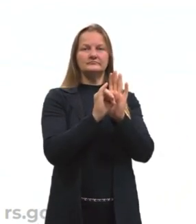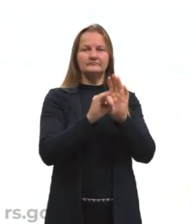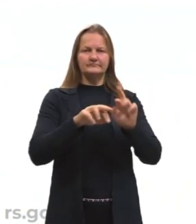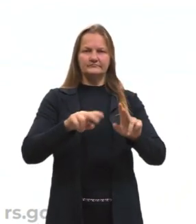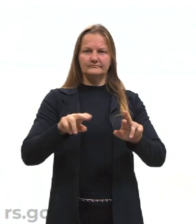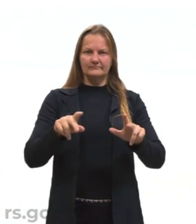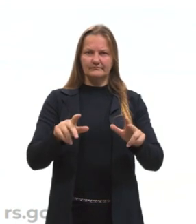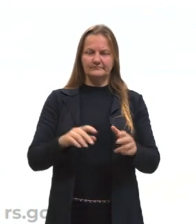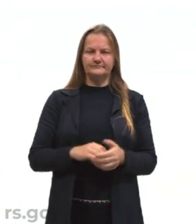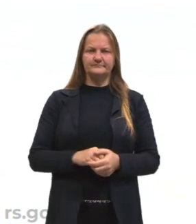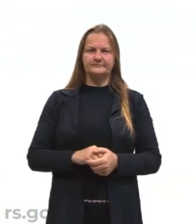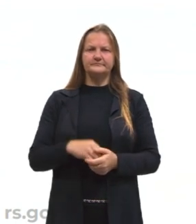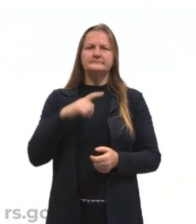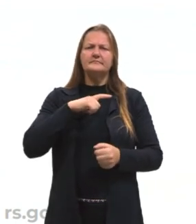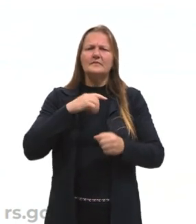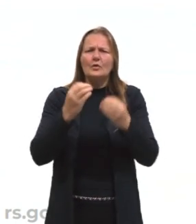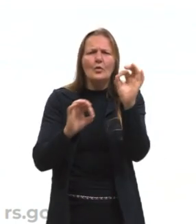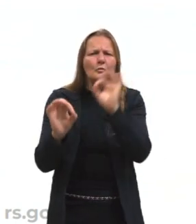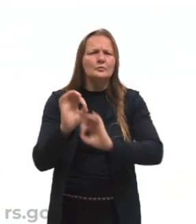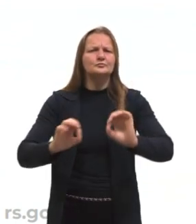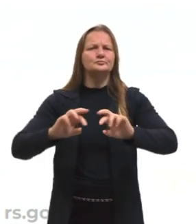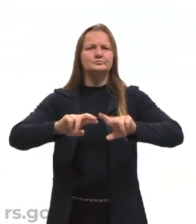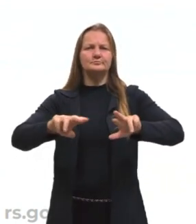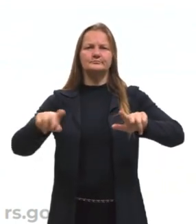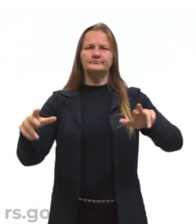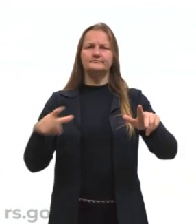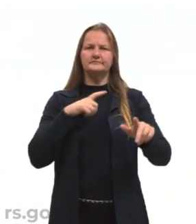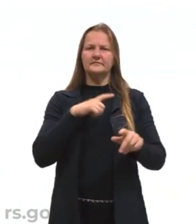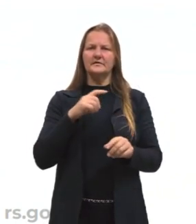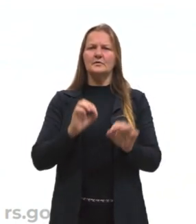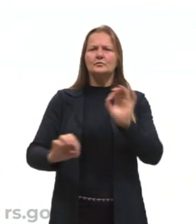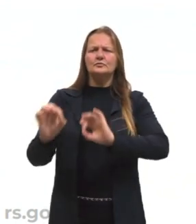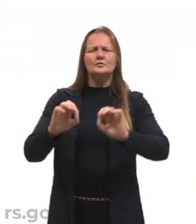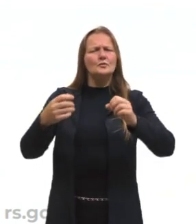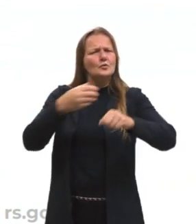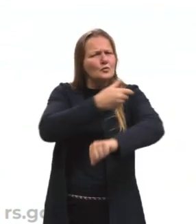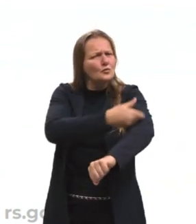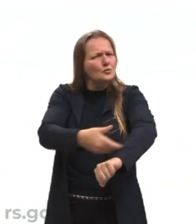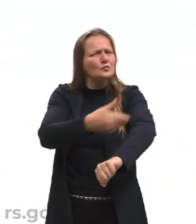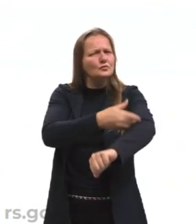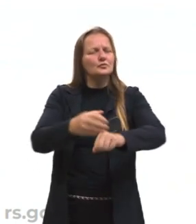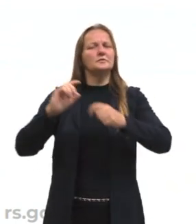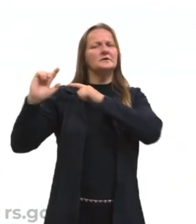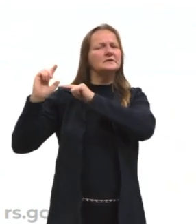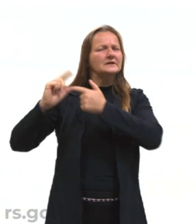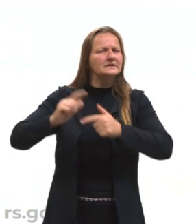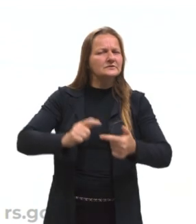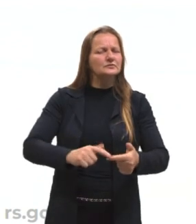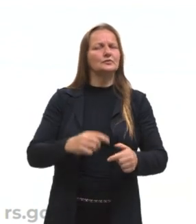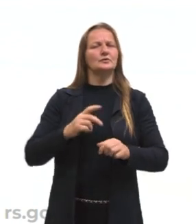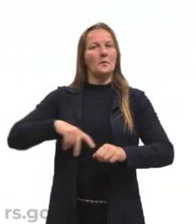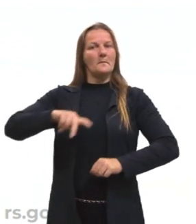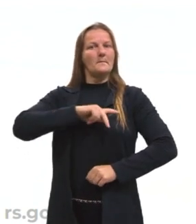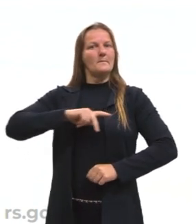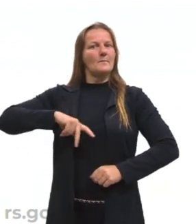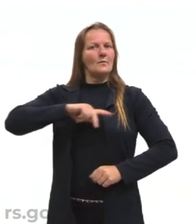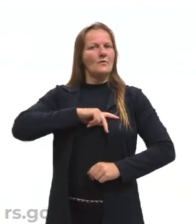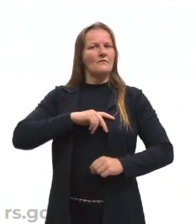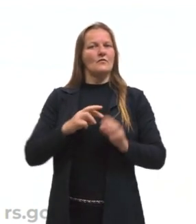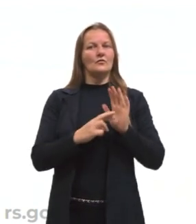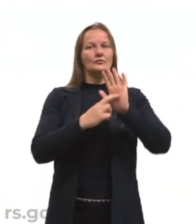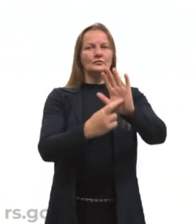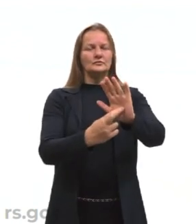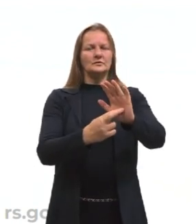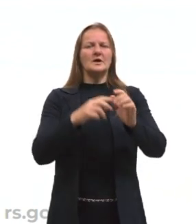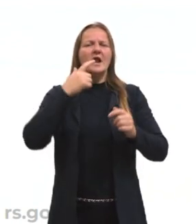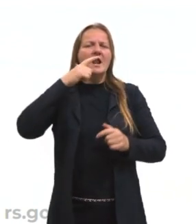identidade então é formada por essa diversidade, né? Os diferentes costumes, tradições de um povo, representando a sua